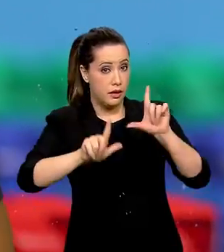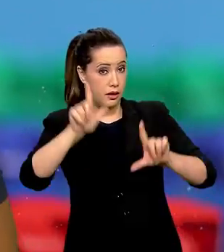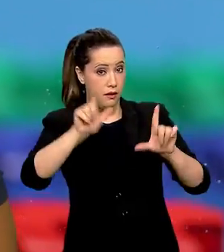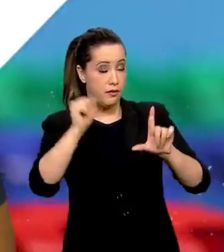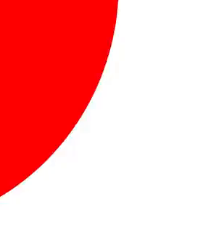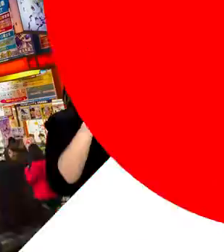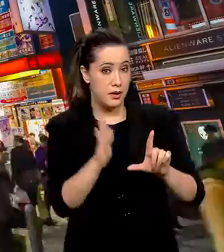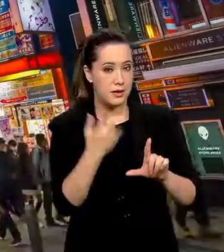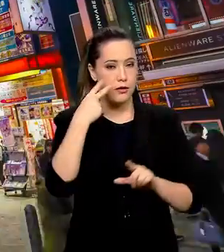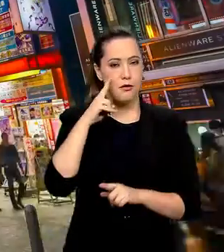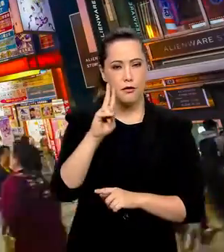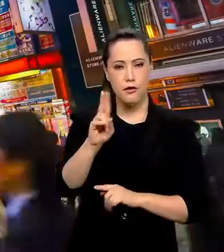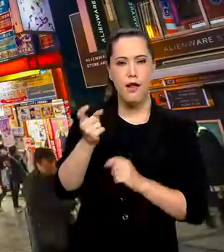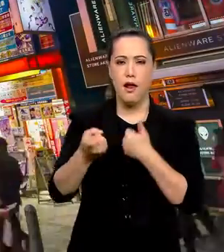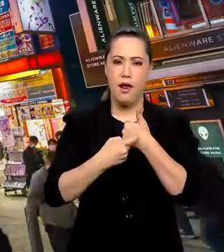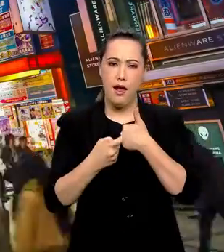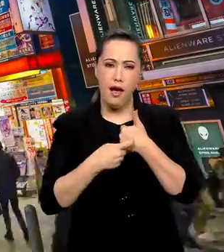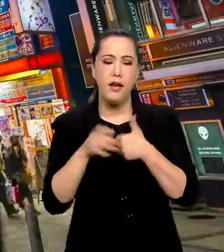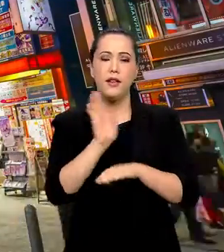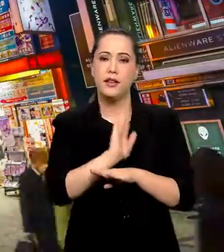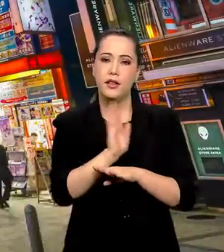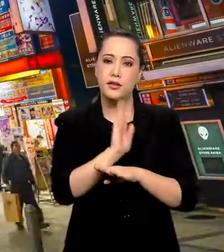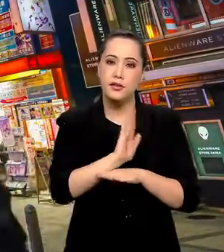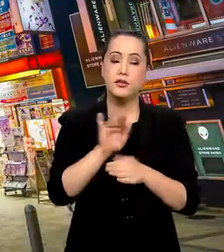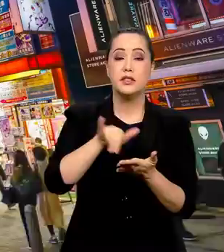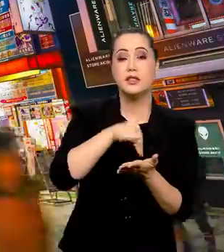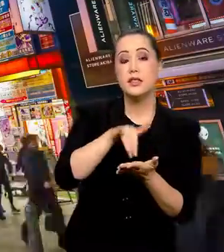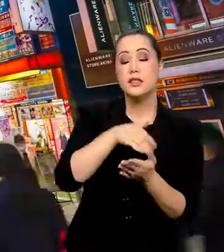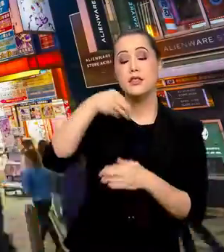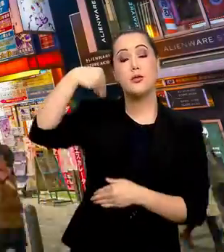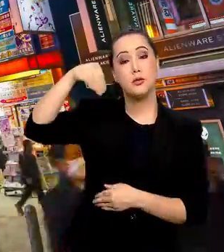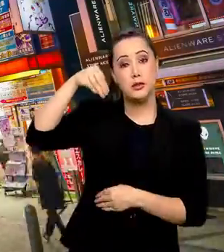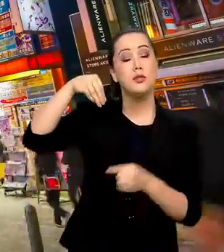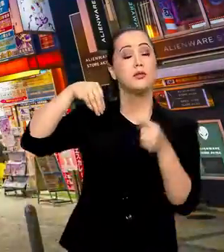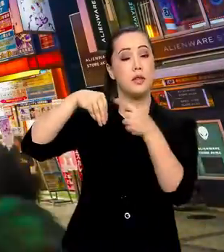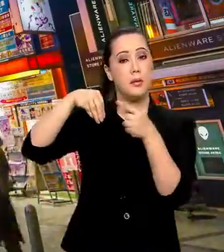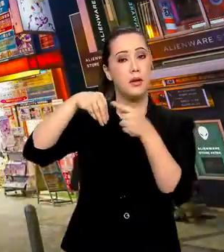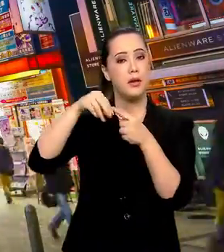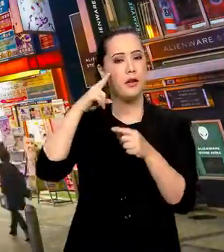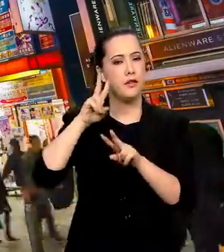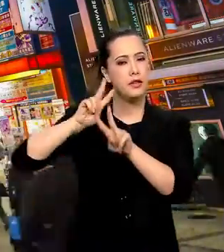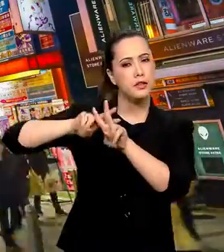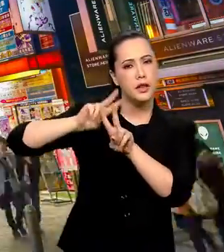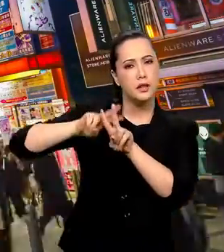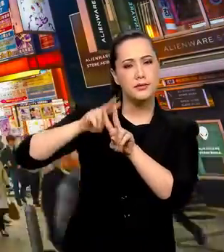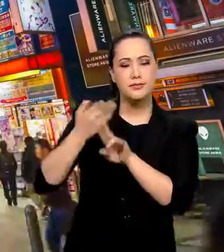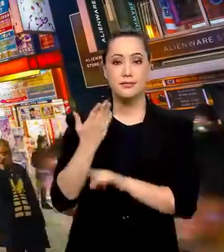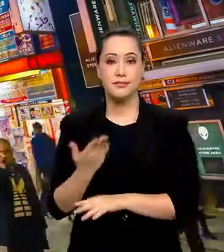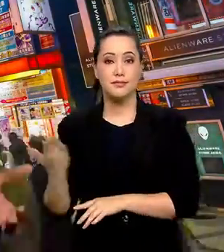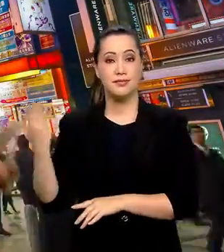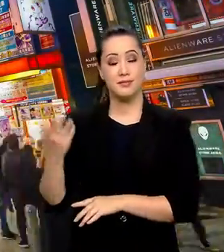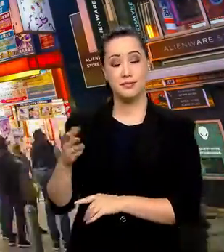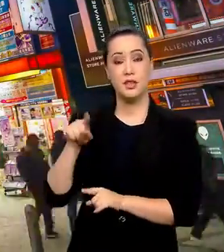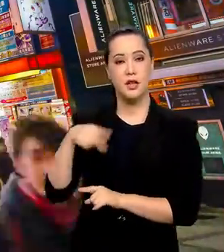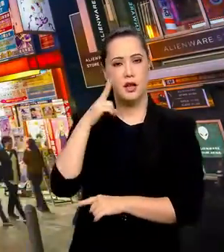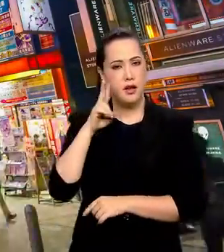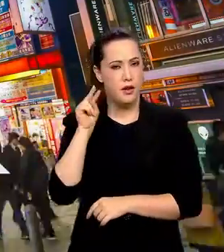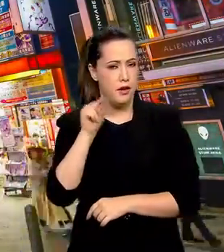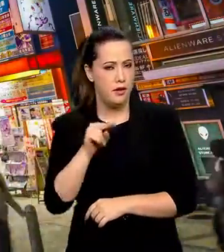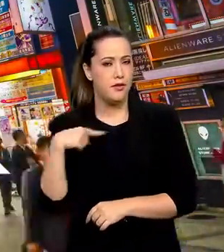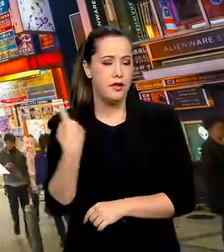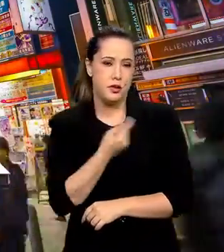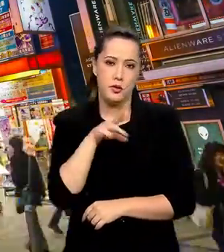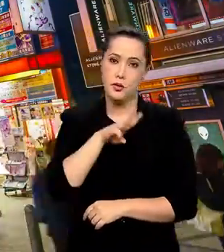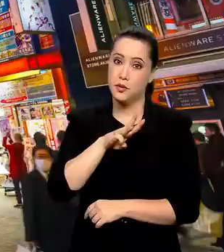ao vivo. Dá um like no vídeo, se inscreve no canal e ativa as notificações. Siga a hashtag EBC em Tóquio e dá um pulo